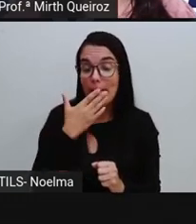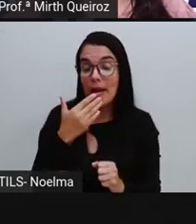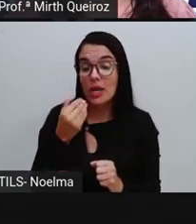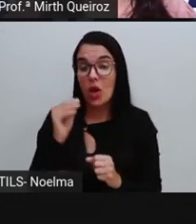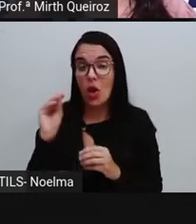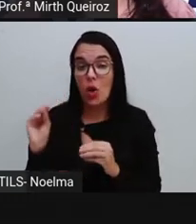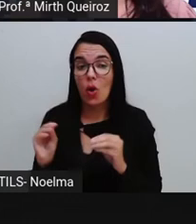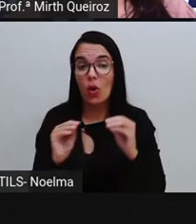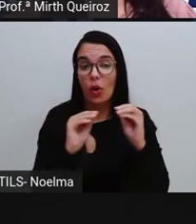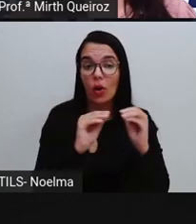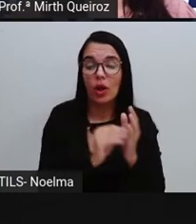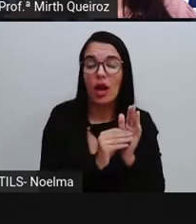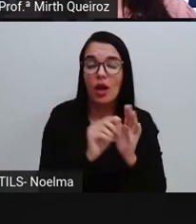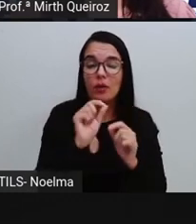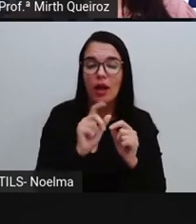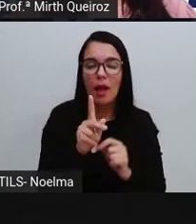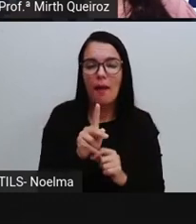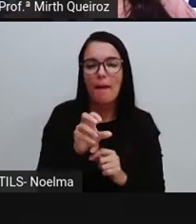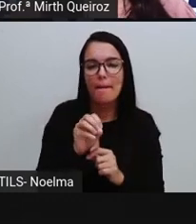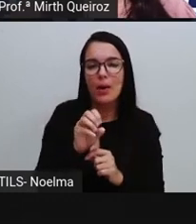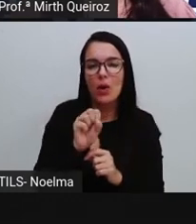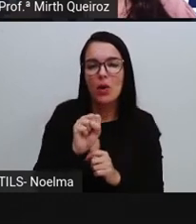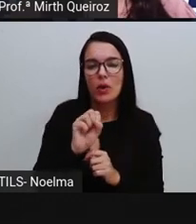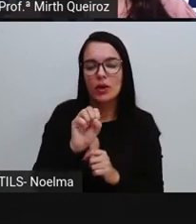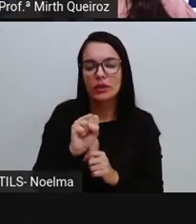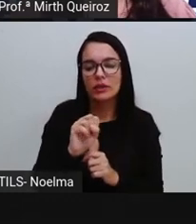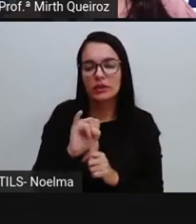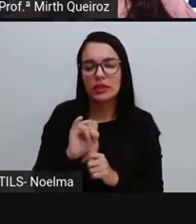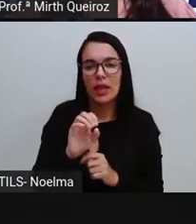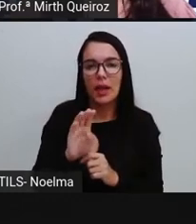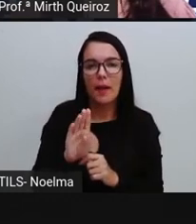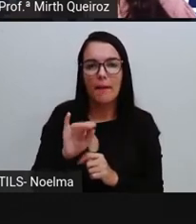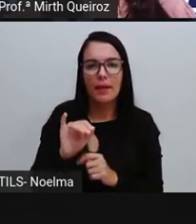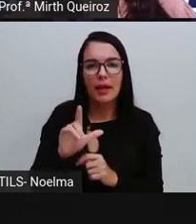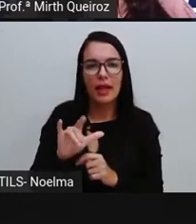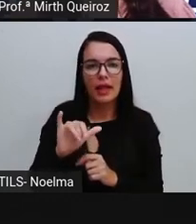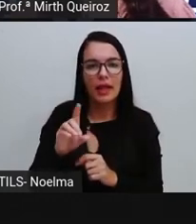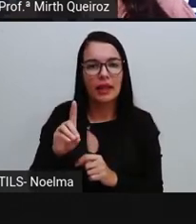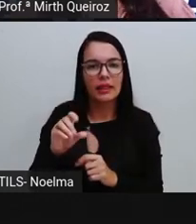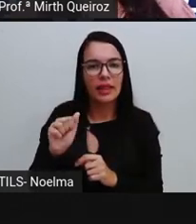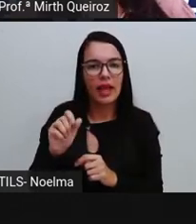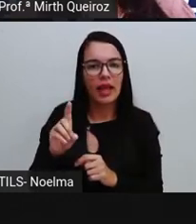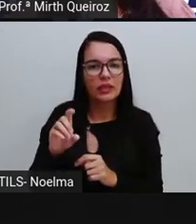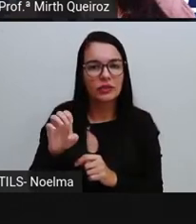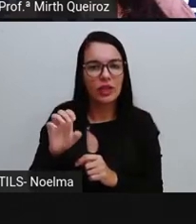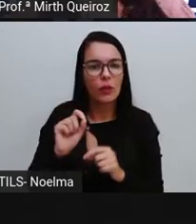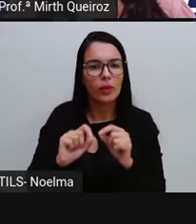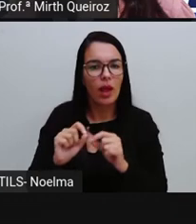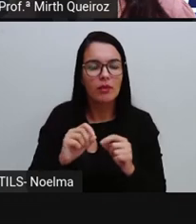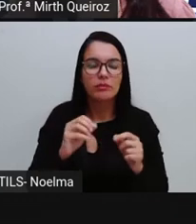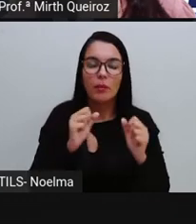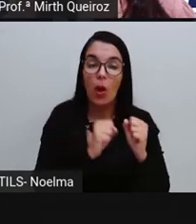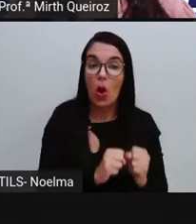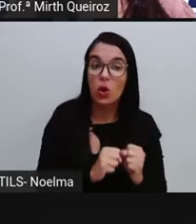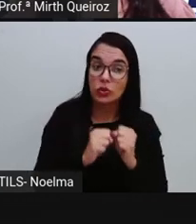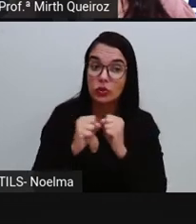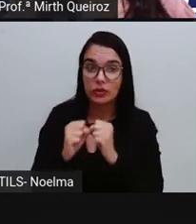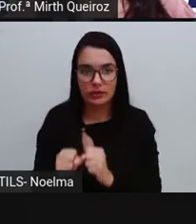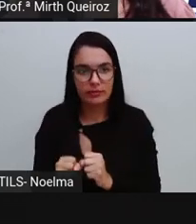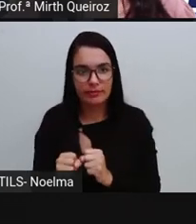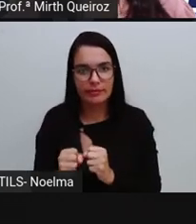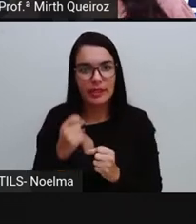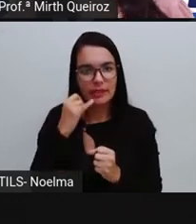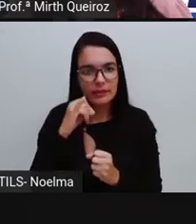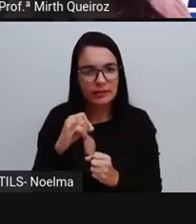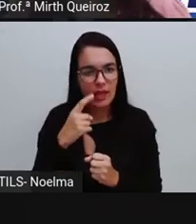colocar aí possibilidade? Como a gente está falando sobre probabilidade, se a gente for